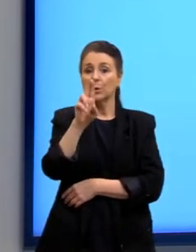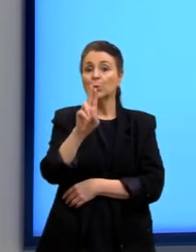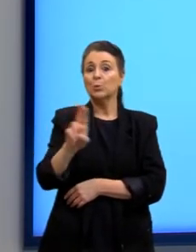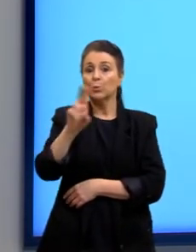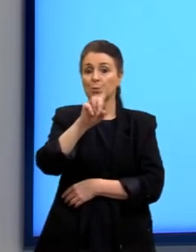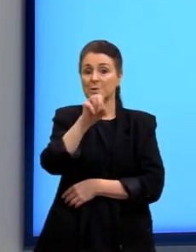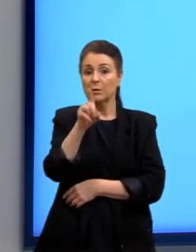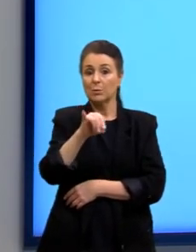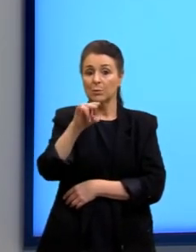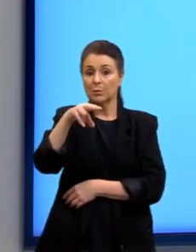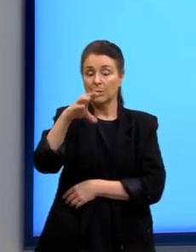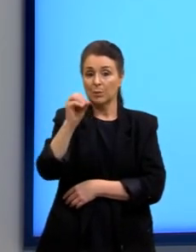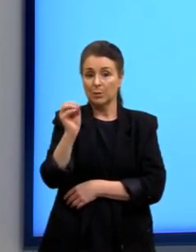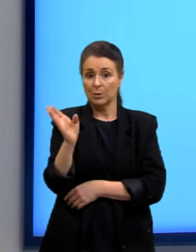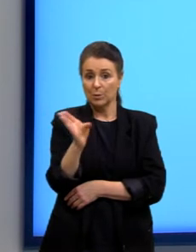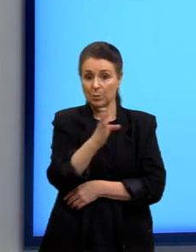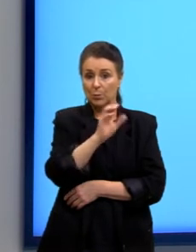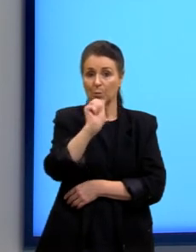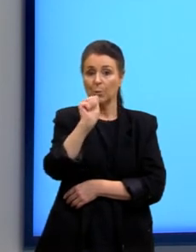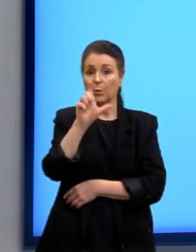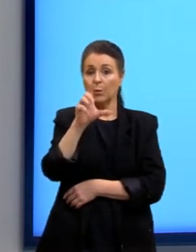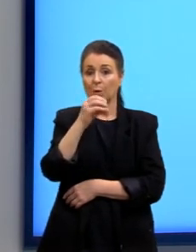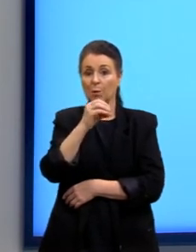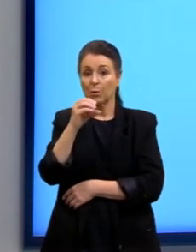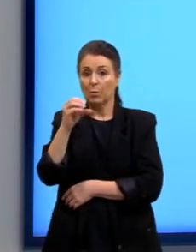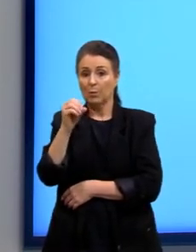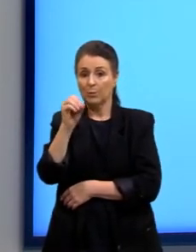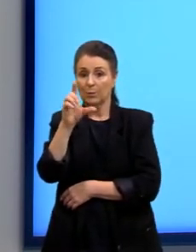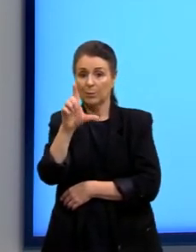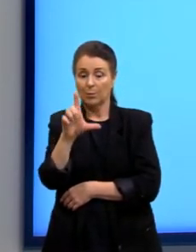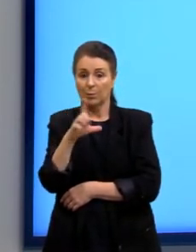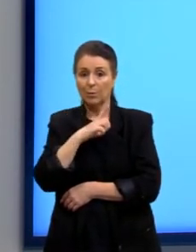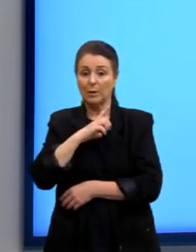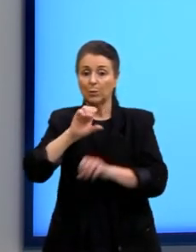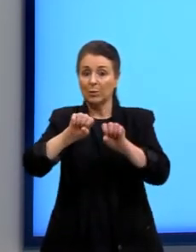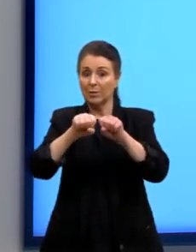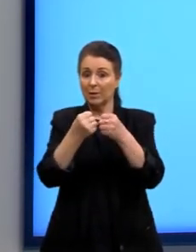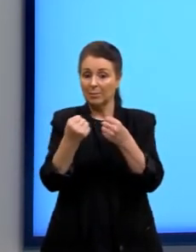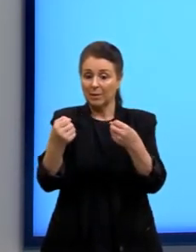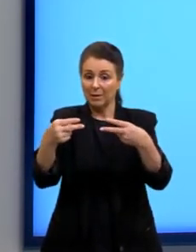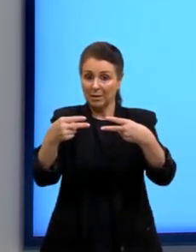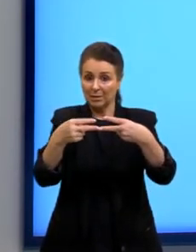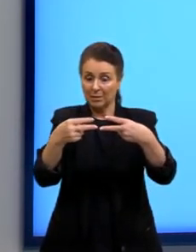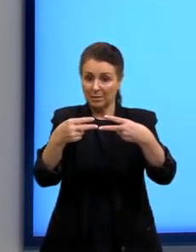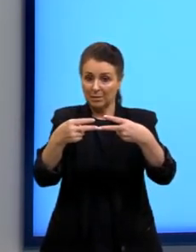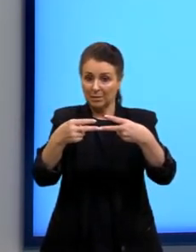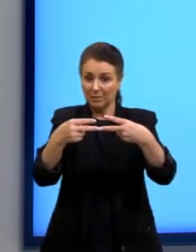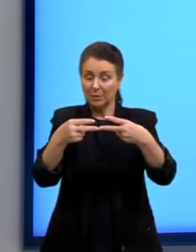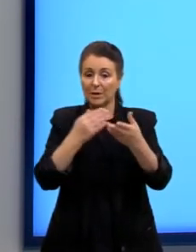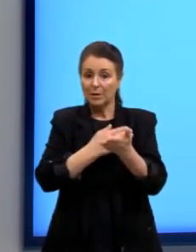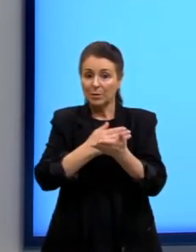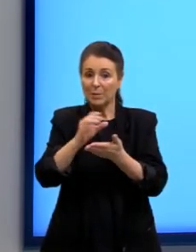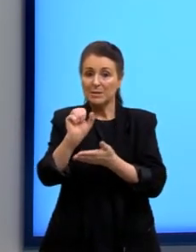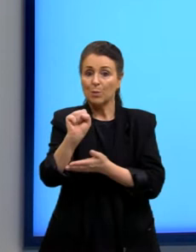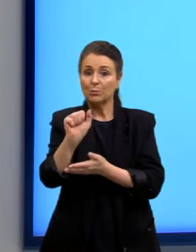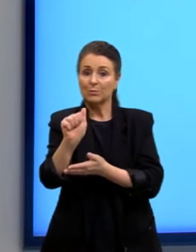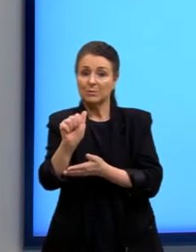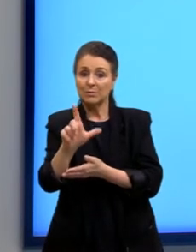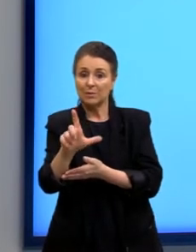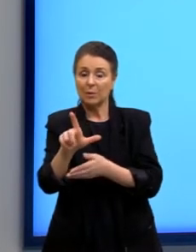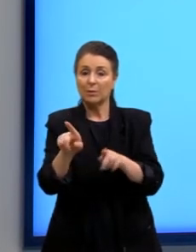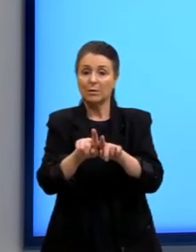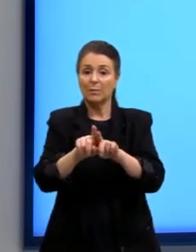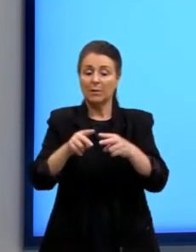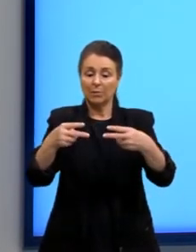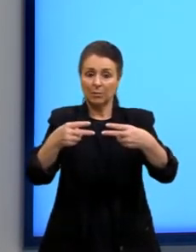catalisadores, vai quebrar a ligação dos halogênios, formando um sal e também formando essa